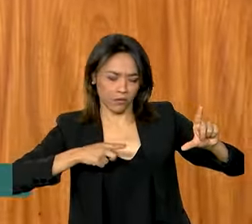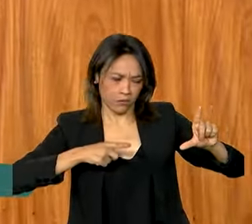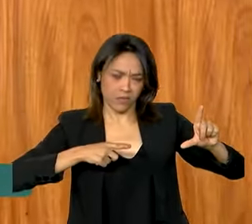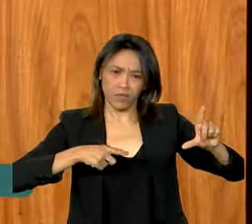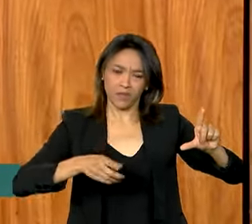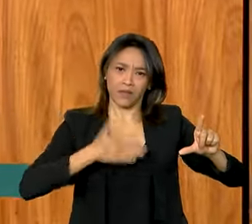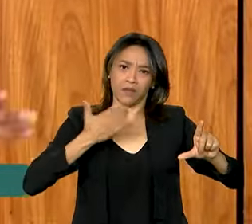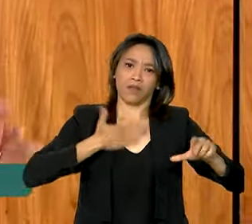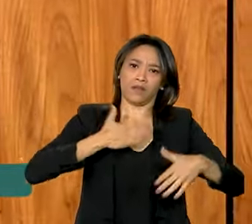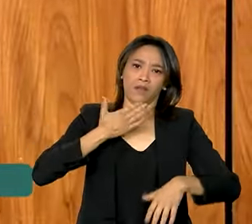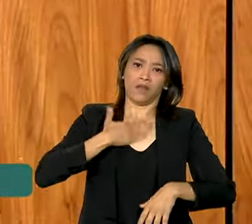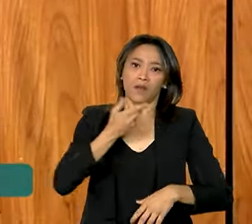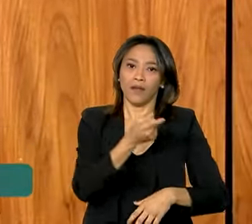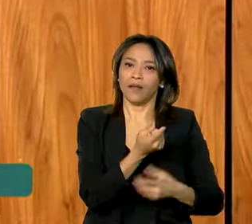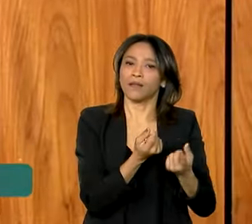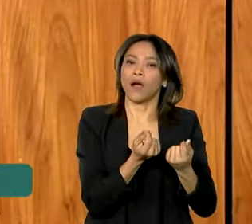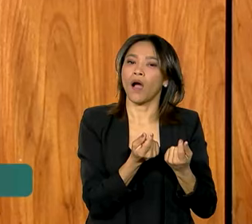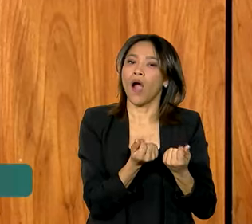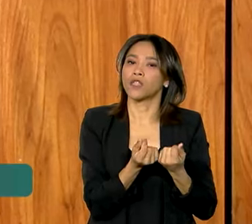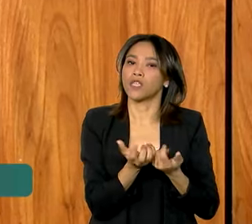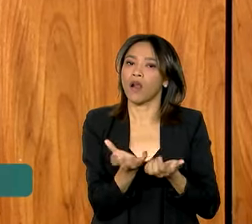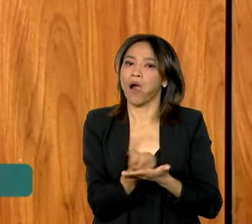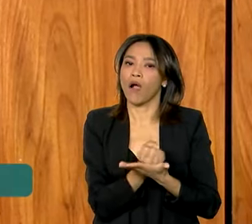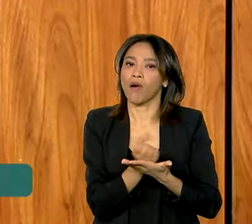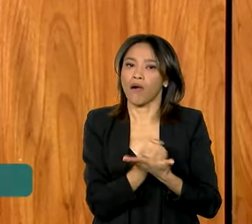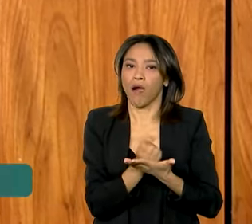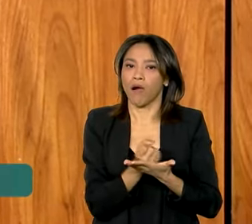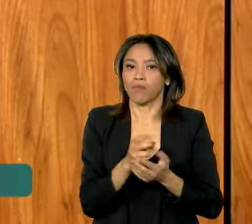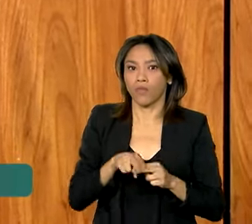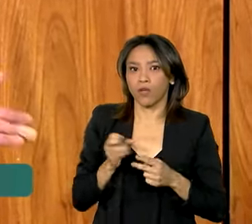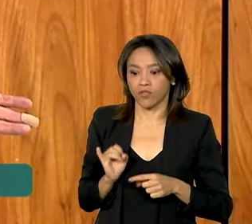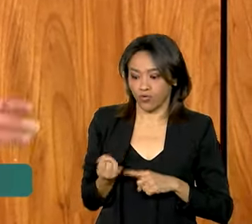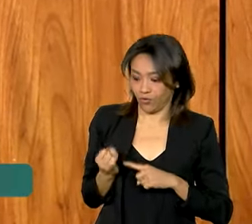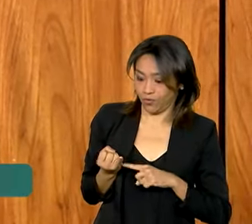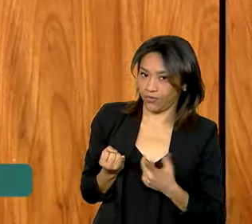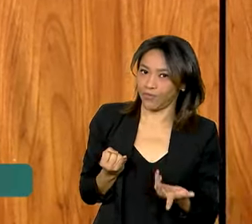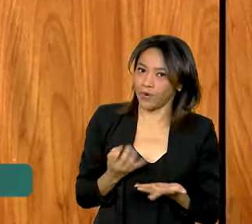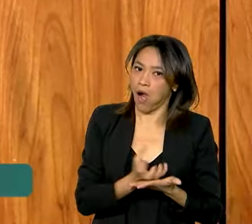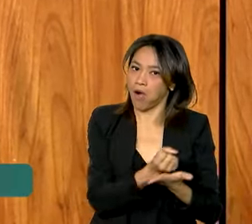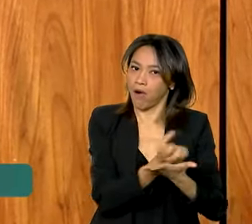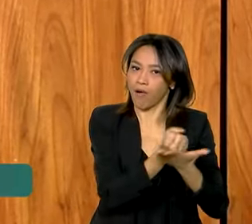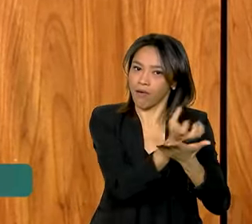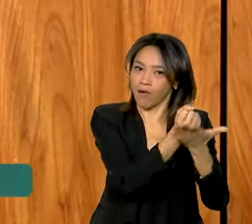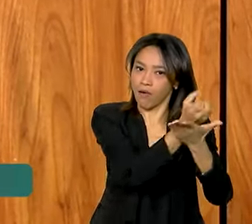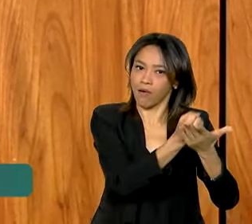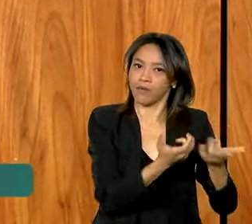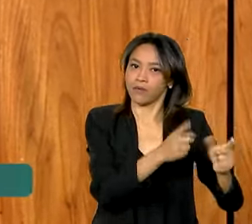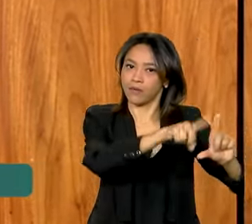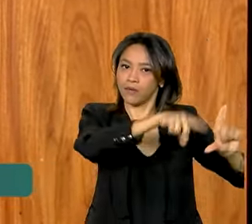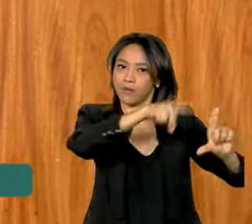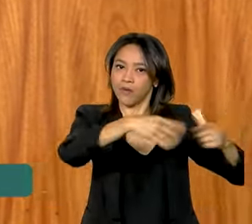está ganhando muito dinheiro com essa taxa de juros. Isso é que tem que ficar claro para a sociedade.